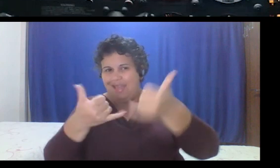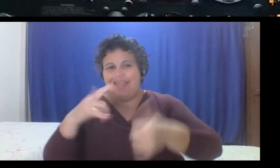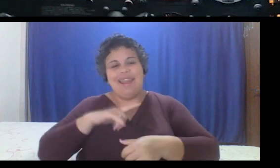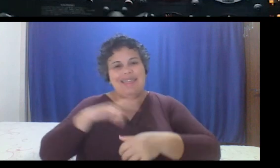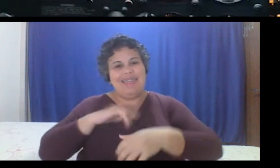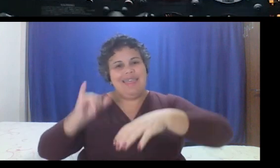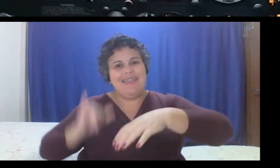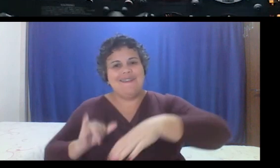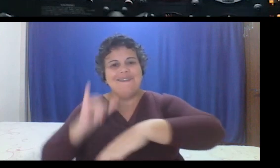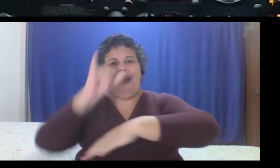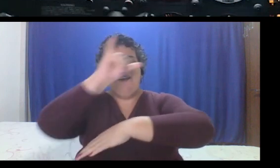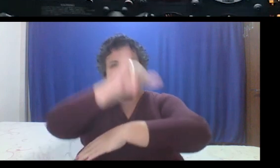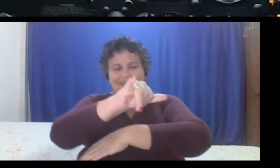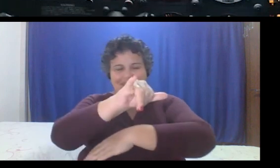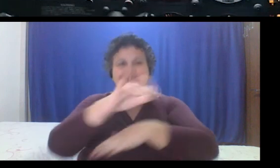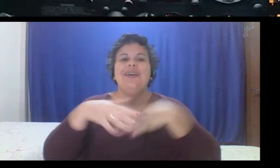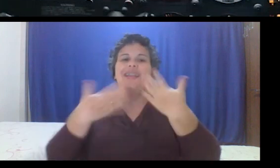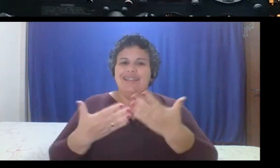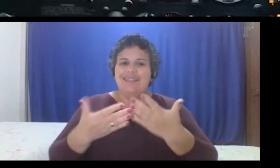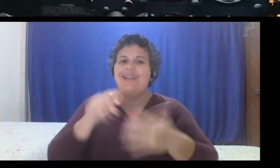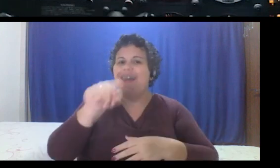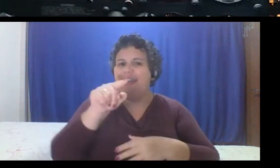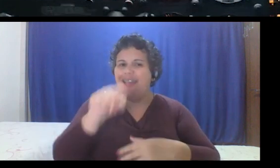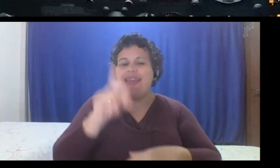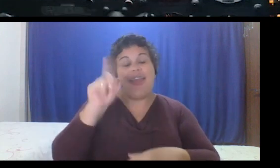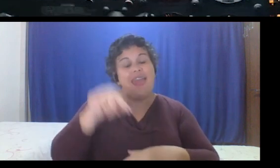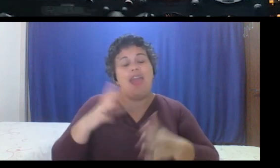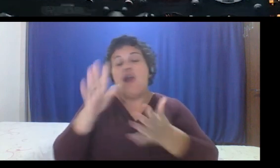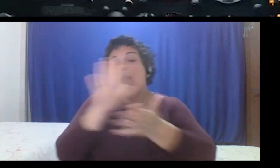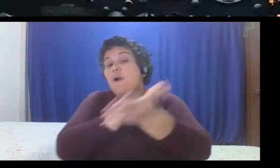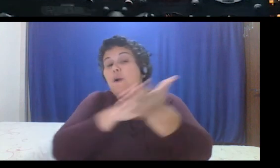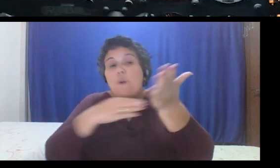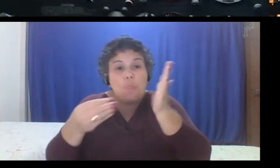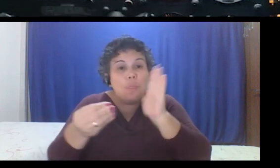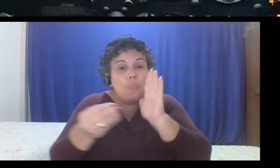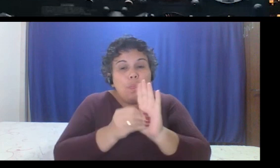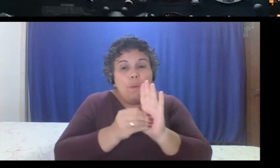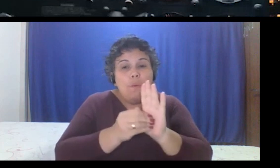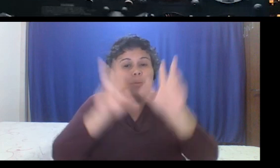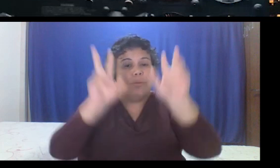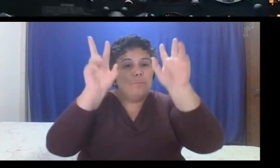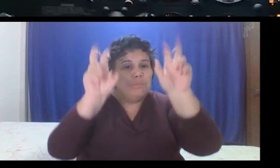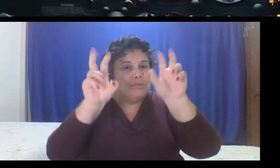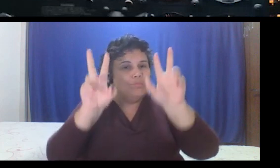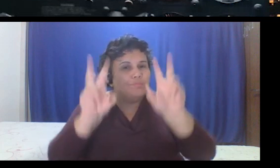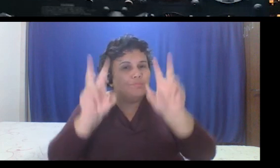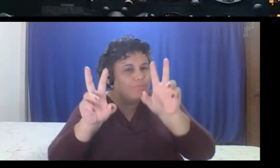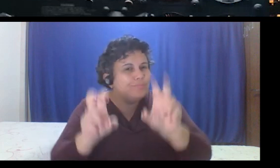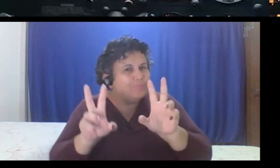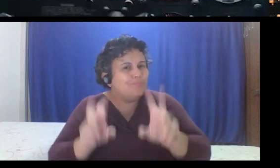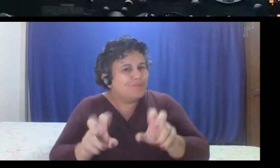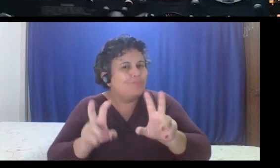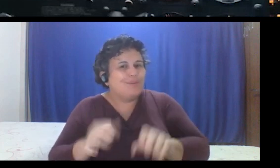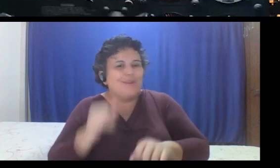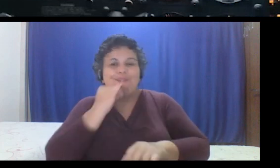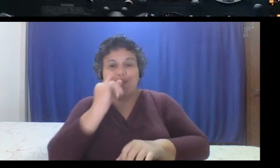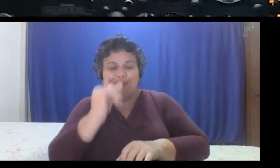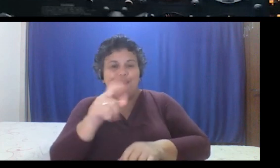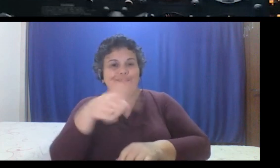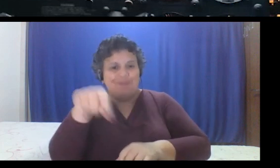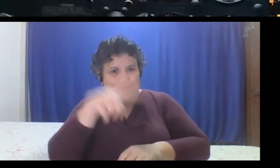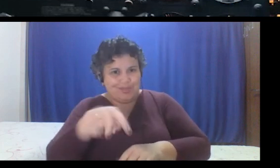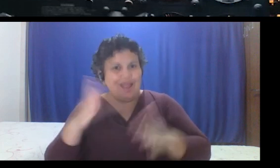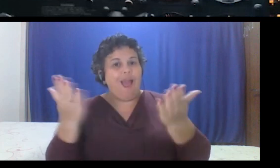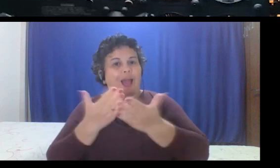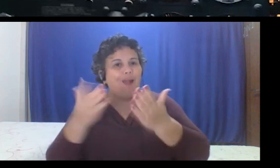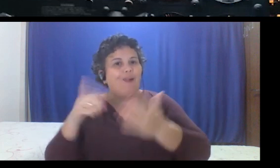com todos esses pilares que eu trouxe para vocês, a gente tem um, um grande painel com diversos números, agora a gente pode